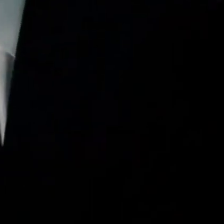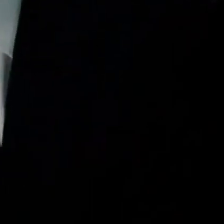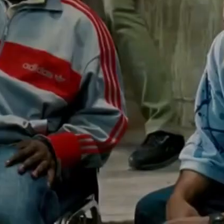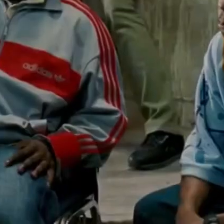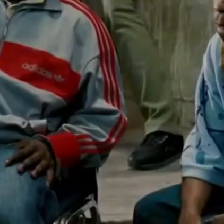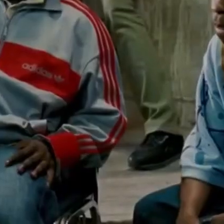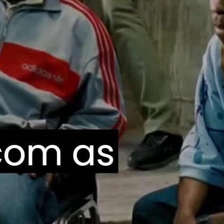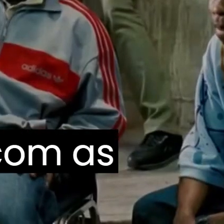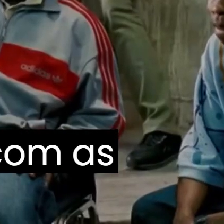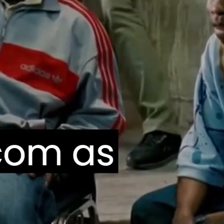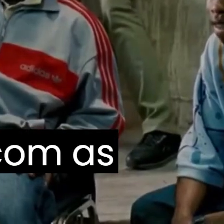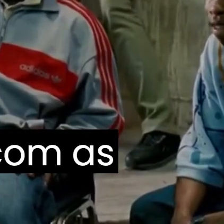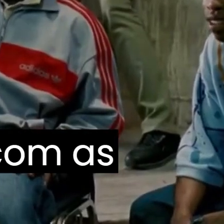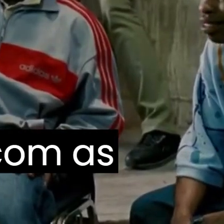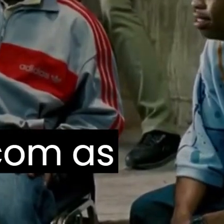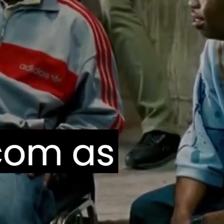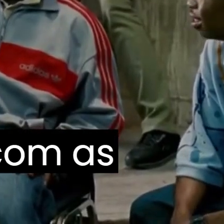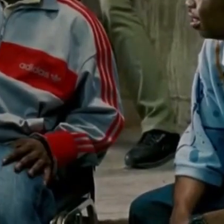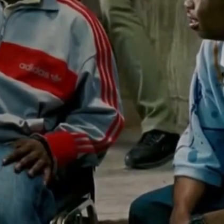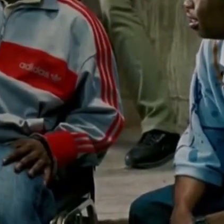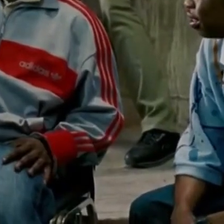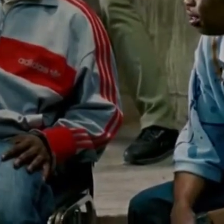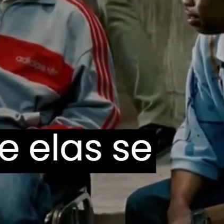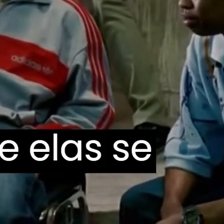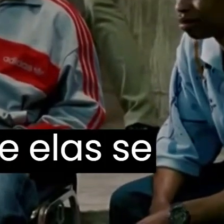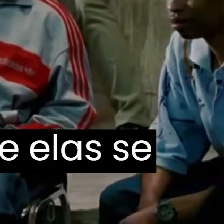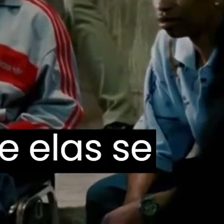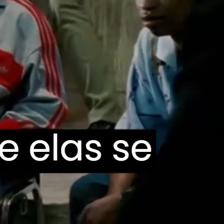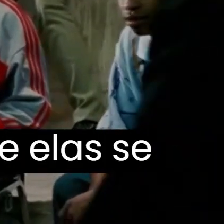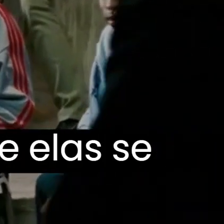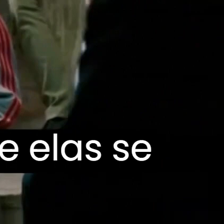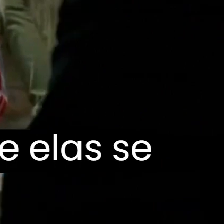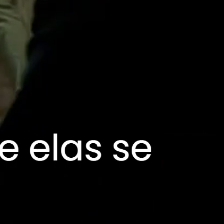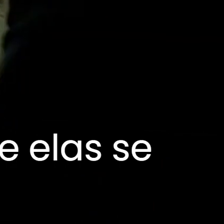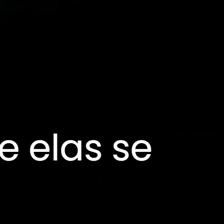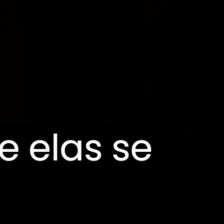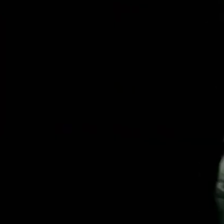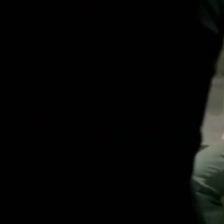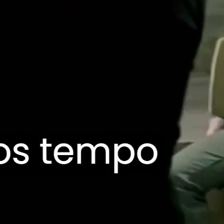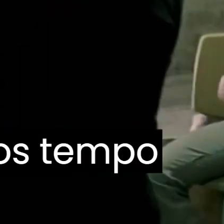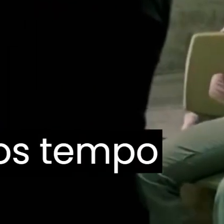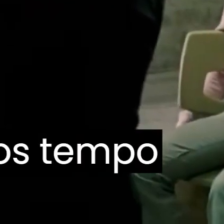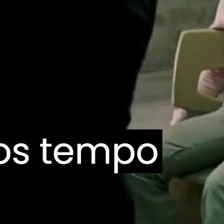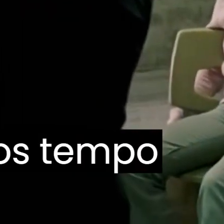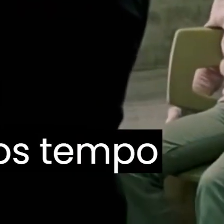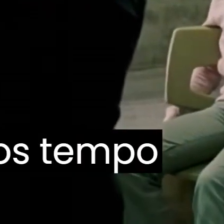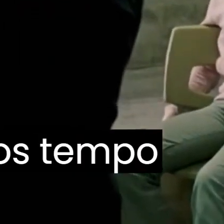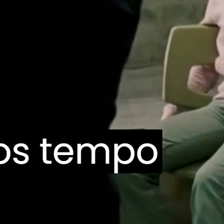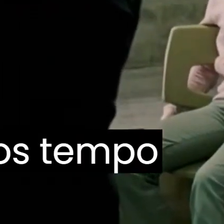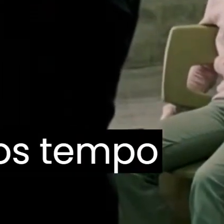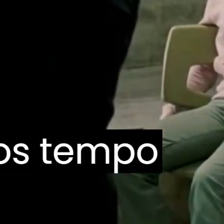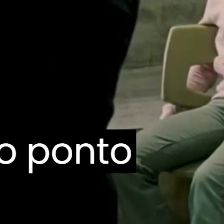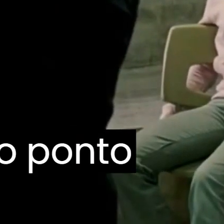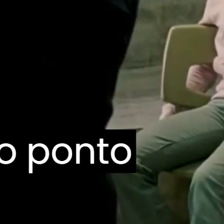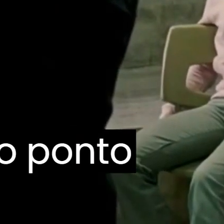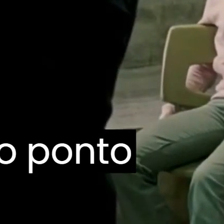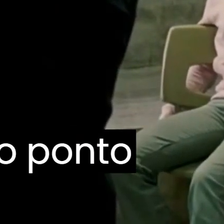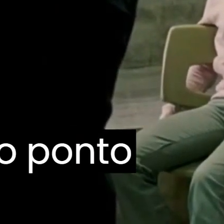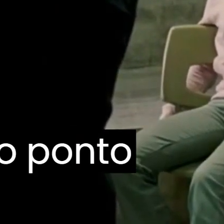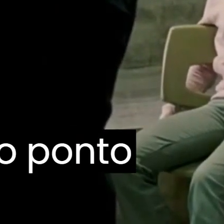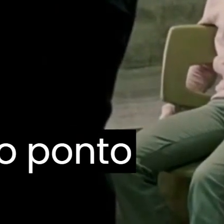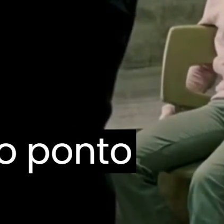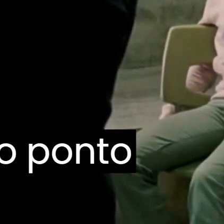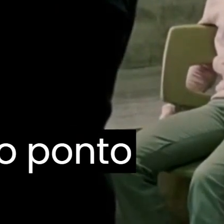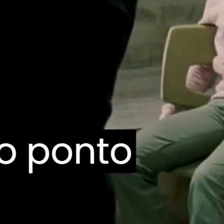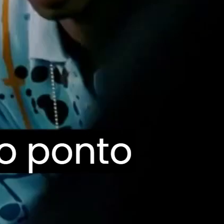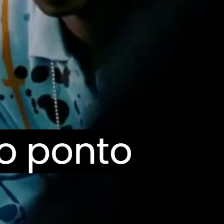Olha pra você. É todo cheio de frescura. Fala com as mulheres com jeitinho. Pra que elas se sintam especiais. Nós não temos tempo pra isso. Nós